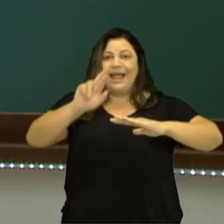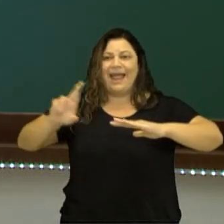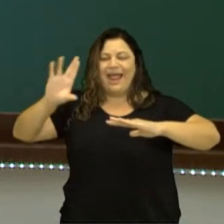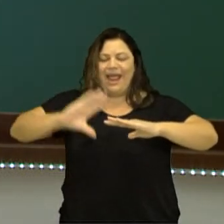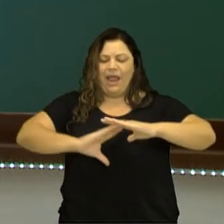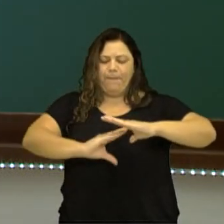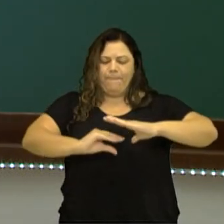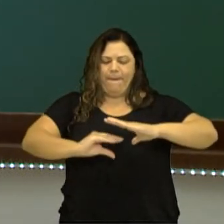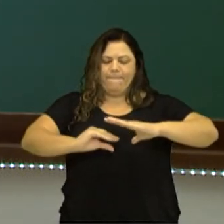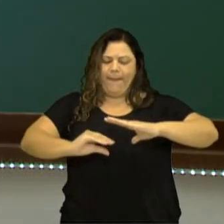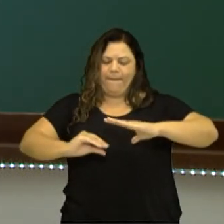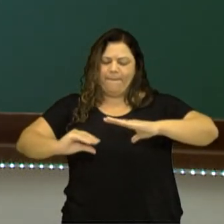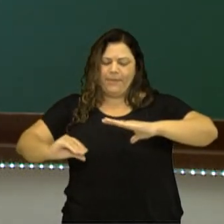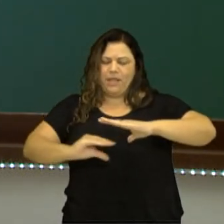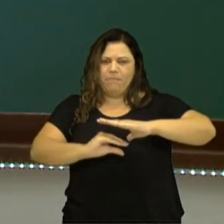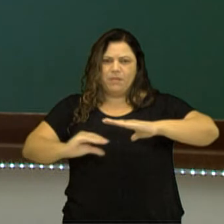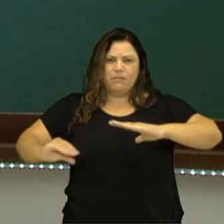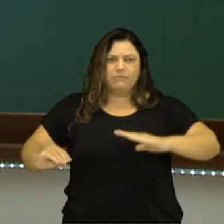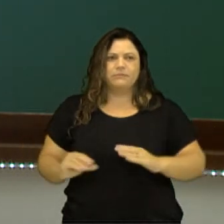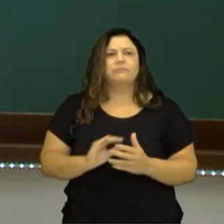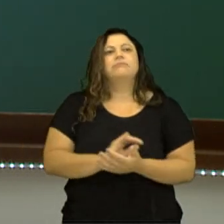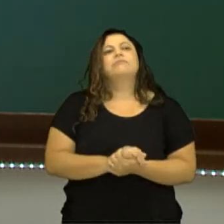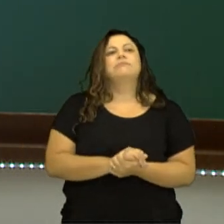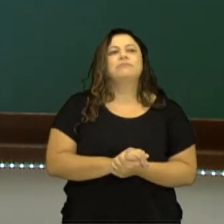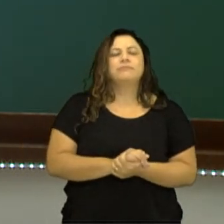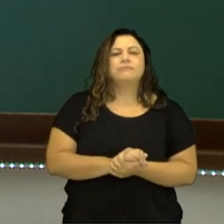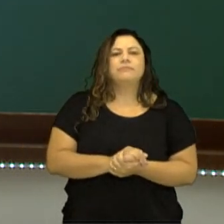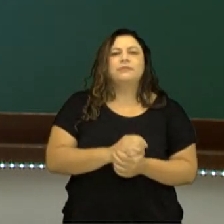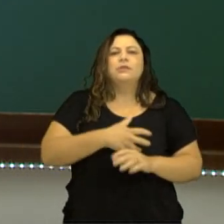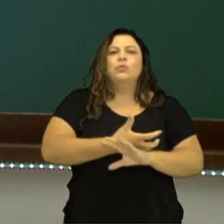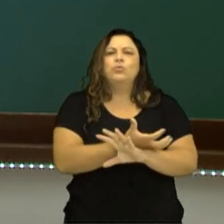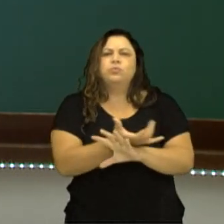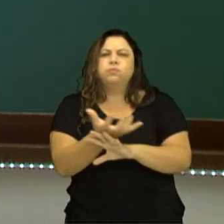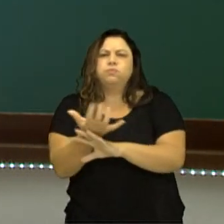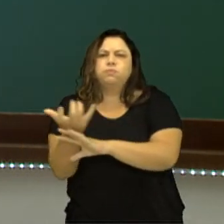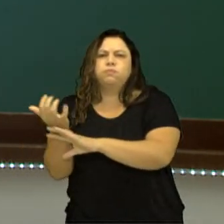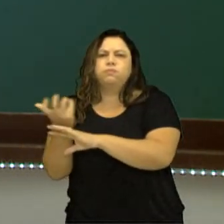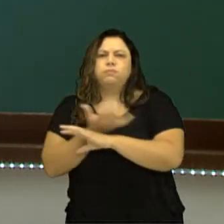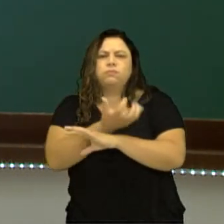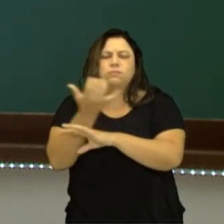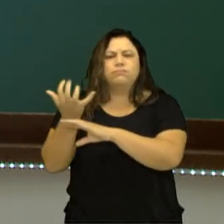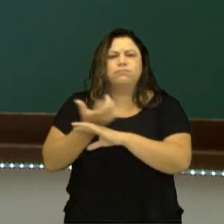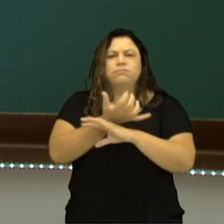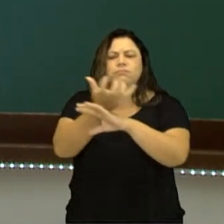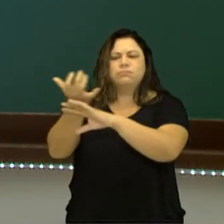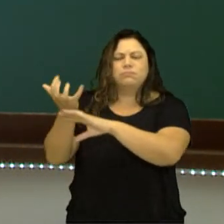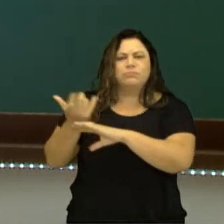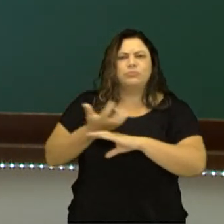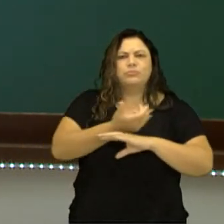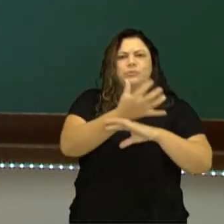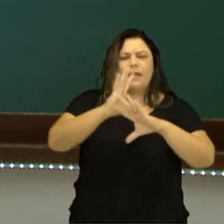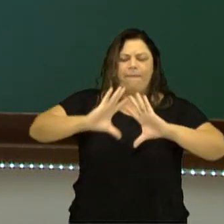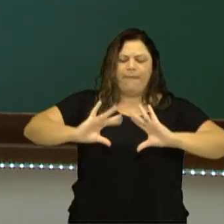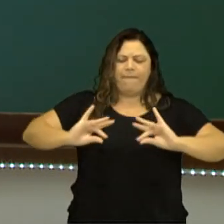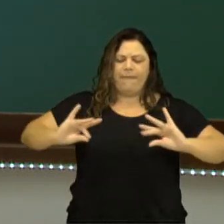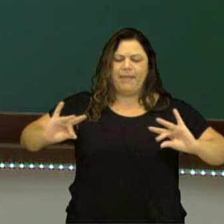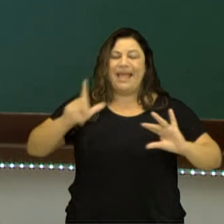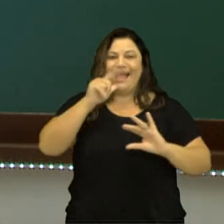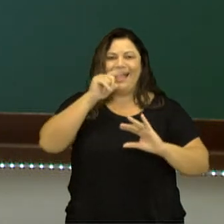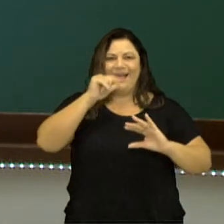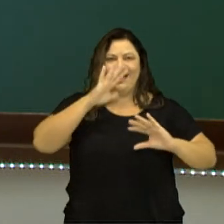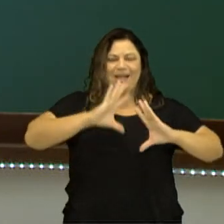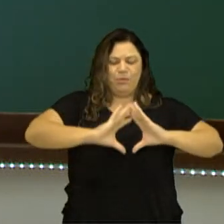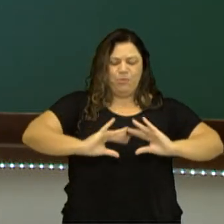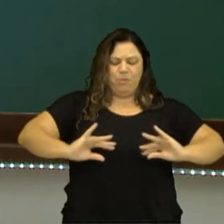temos um trator compactando esse solo. E as queimadas no solo, vai reduzir a umidade, a quantidade de água que nós